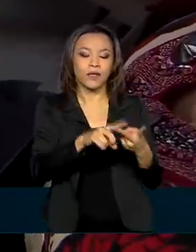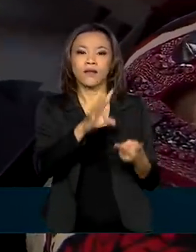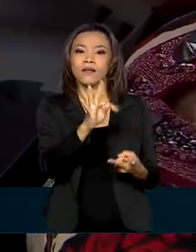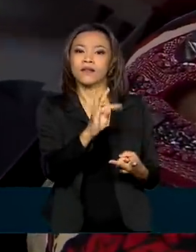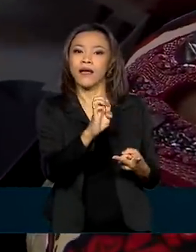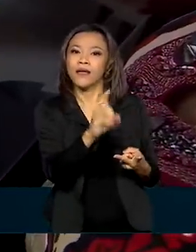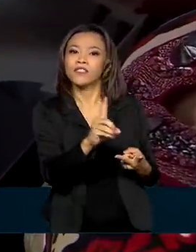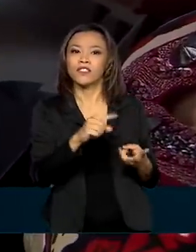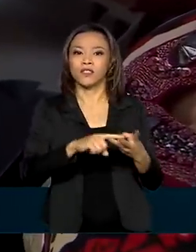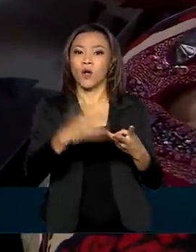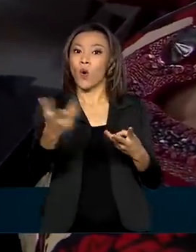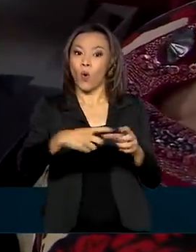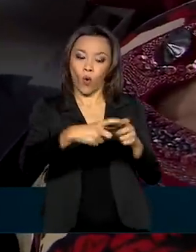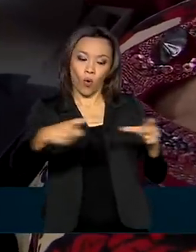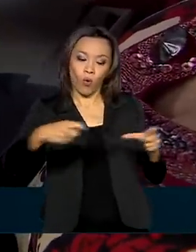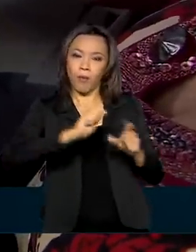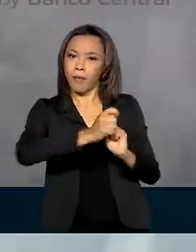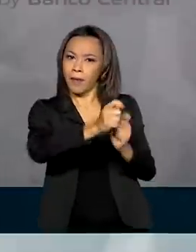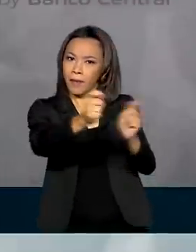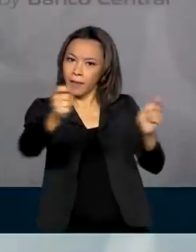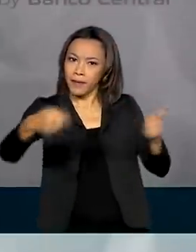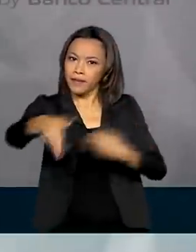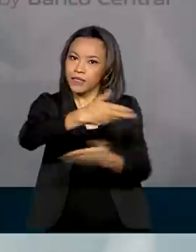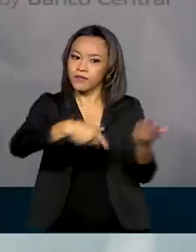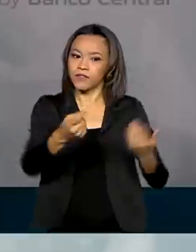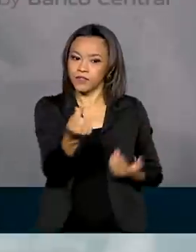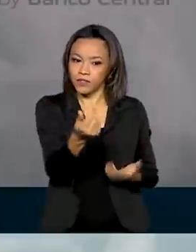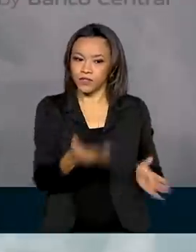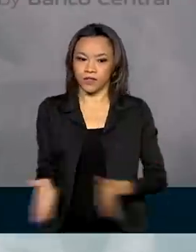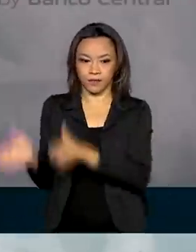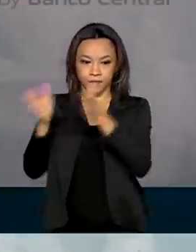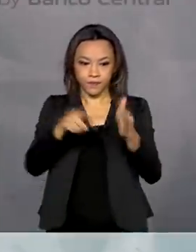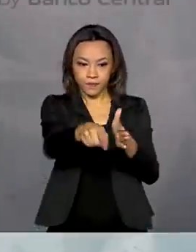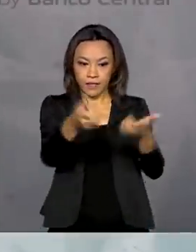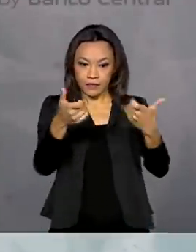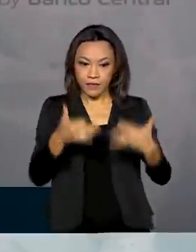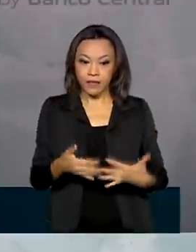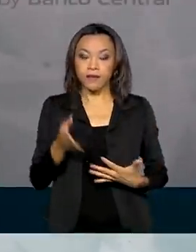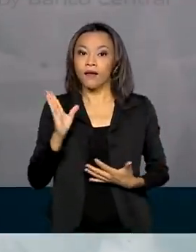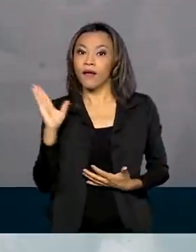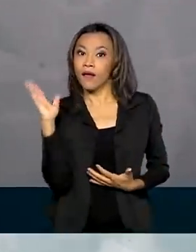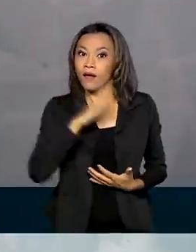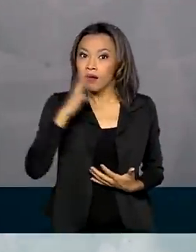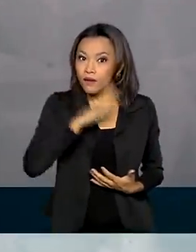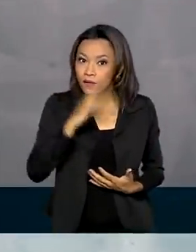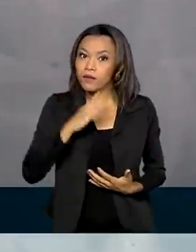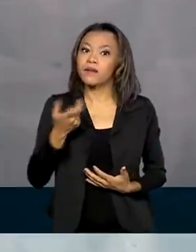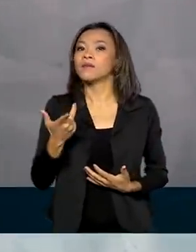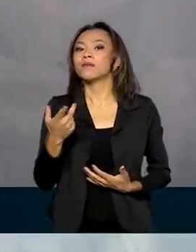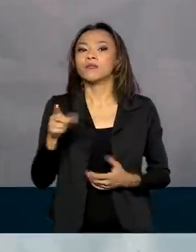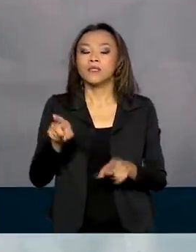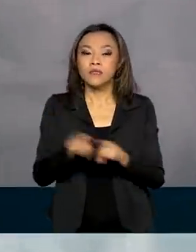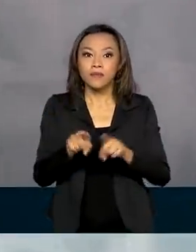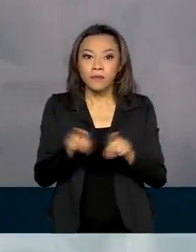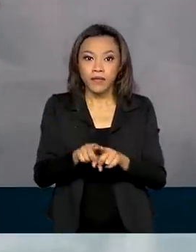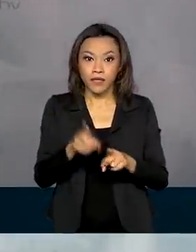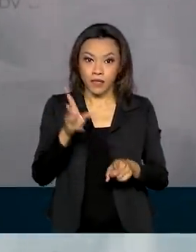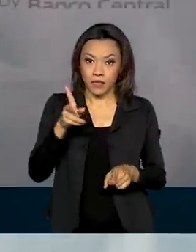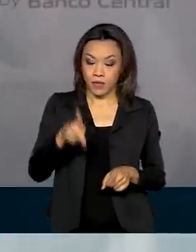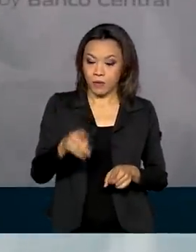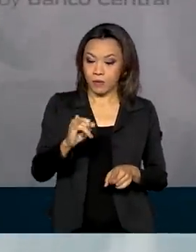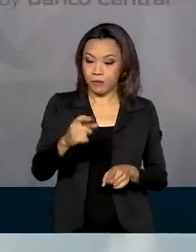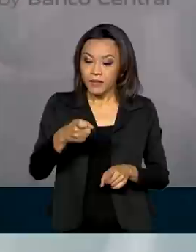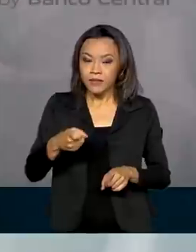boletos na transferência de dinheiro. Por ele ser rápido e a informação sobre a transação também ser